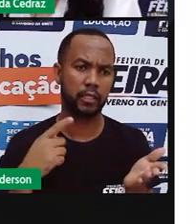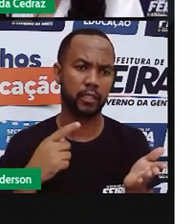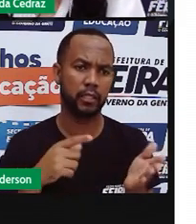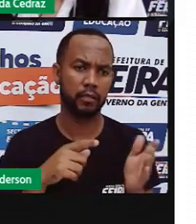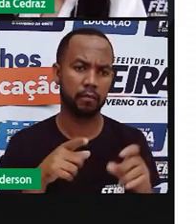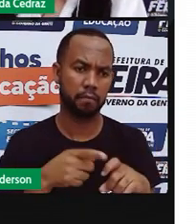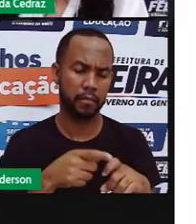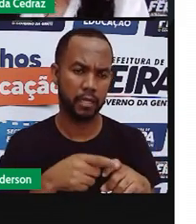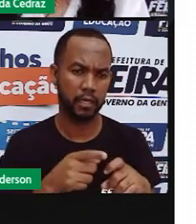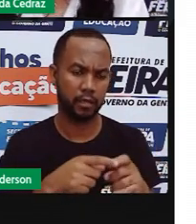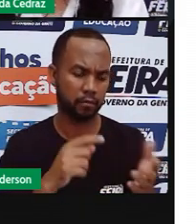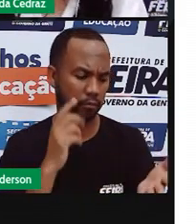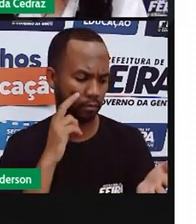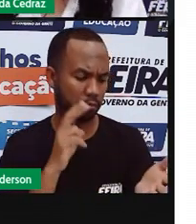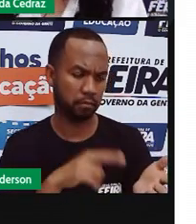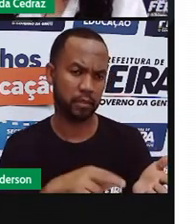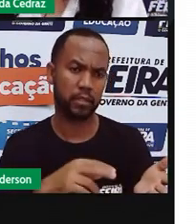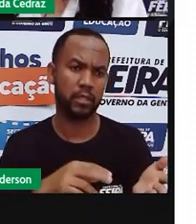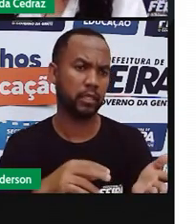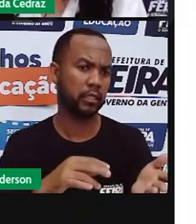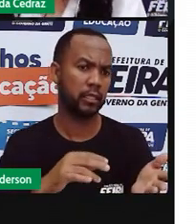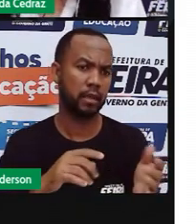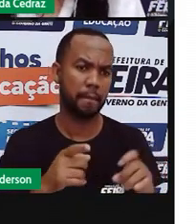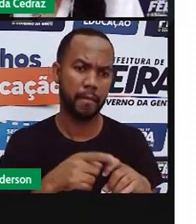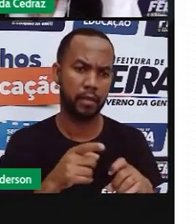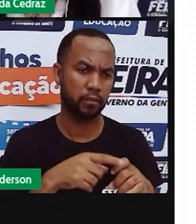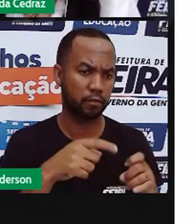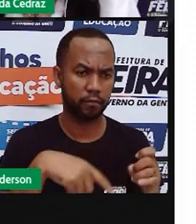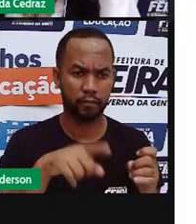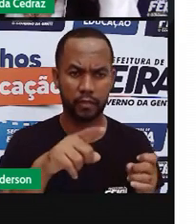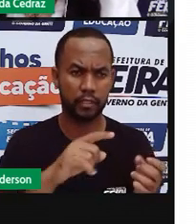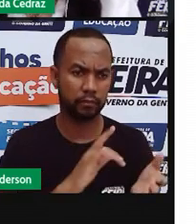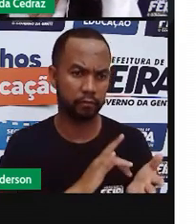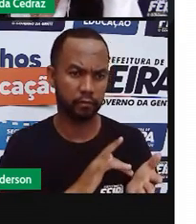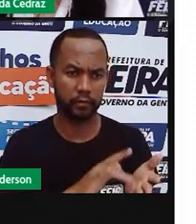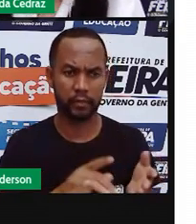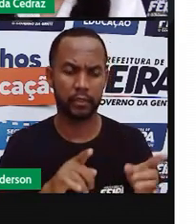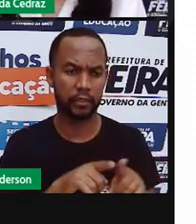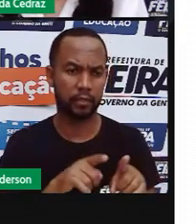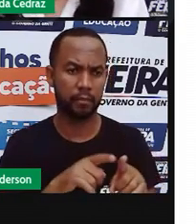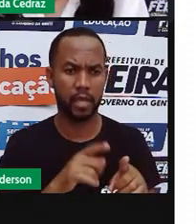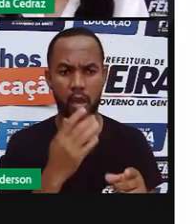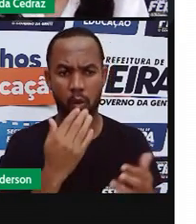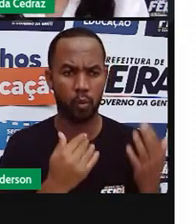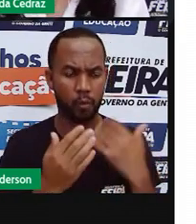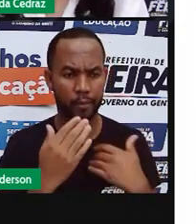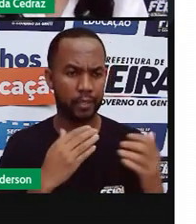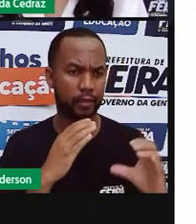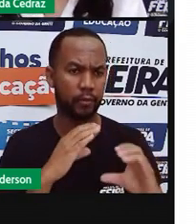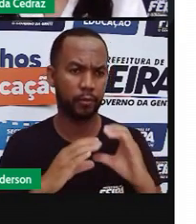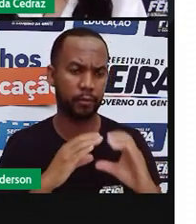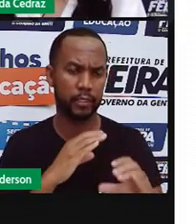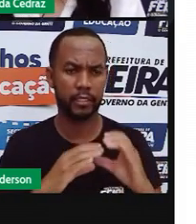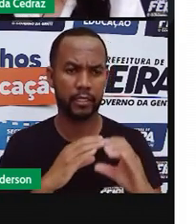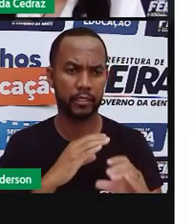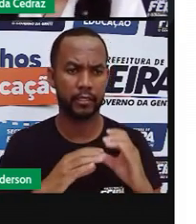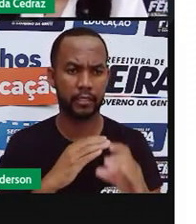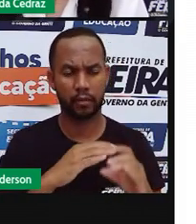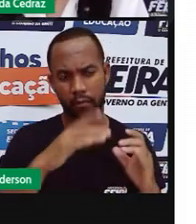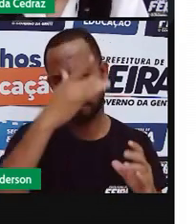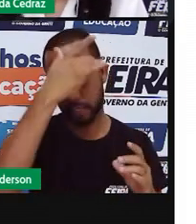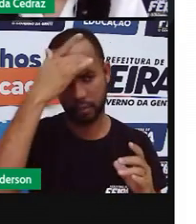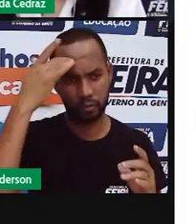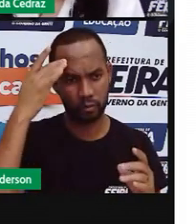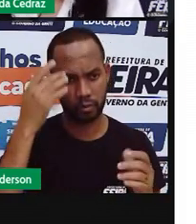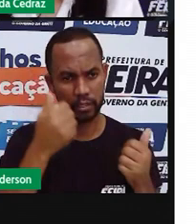exames, marcação do consulta, os deliveries, comunicação instantânea com pessoas